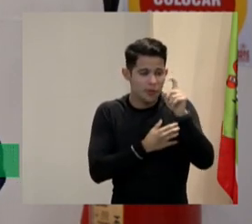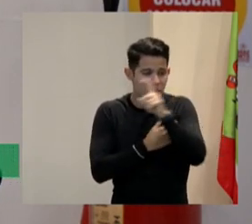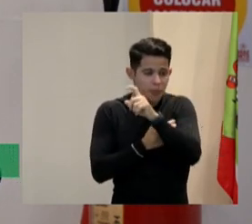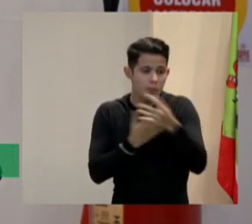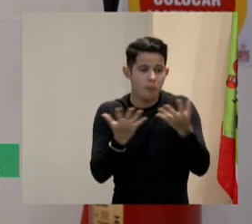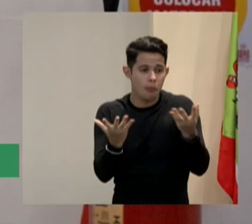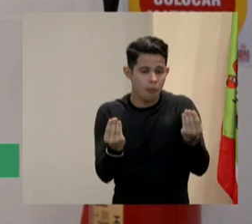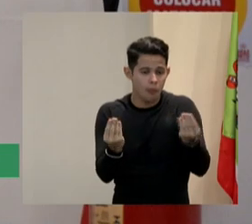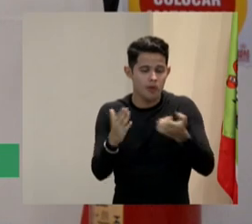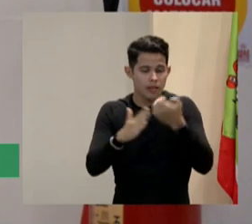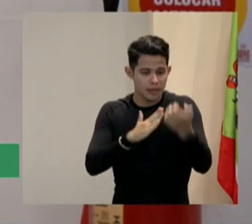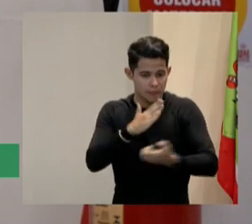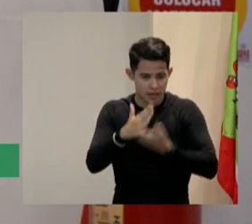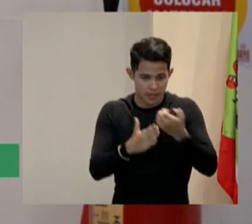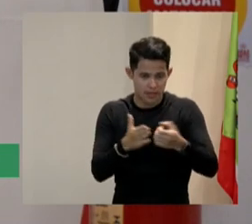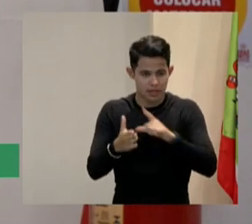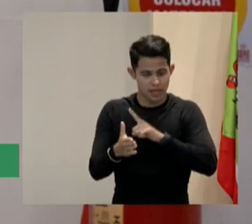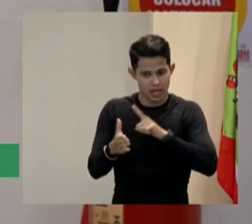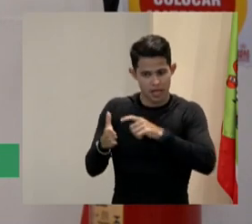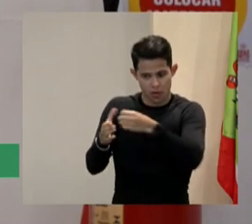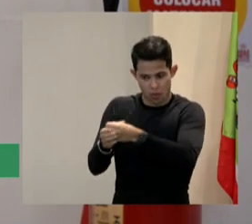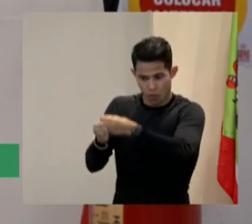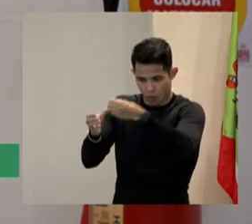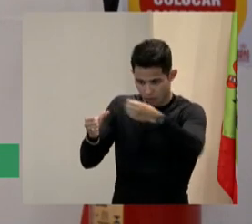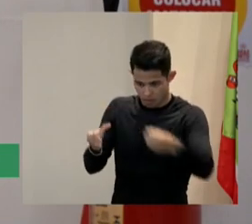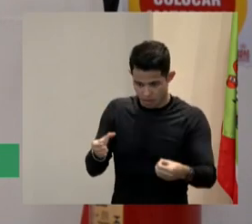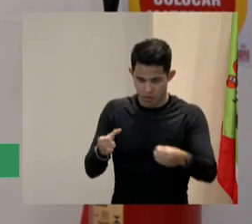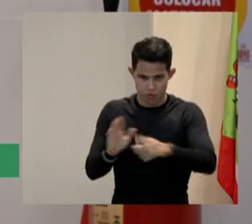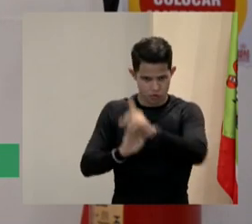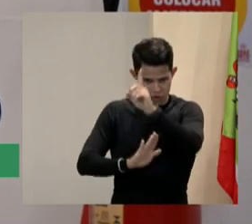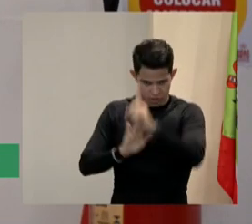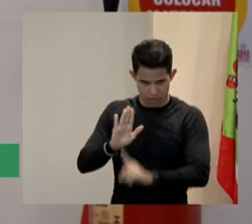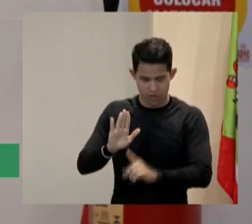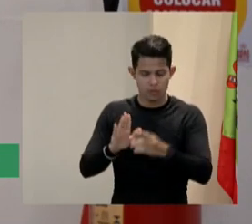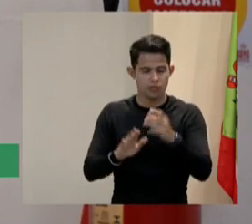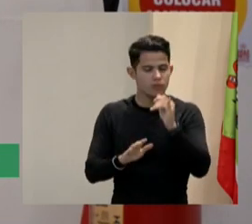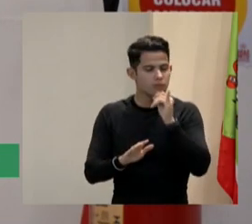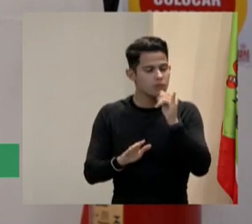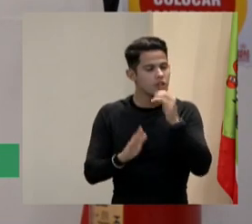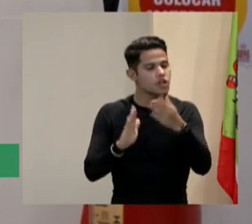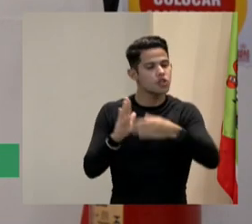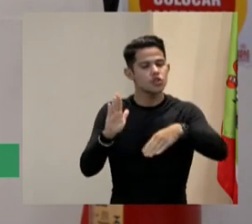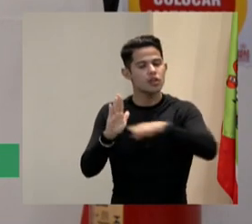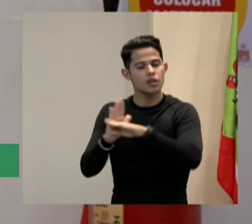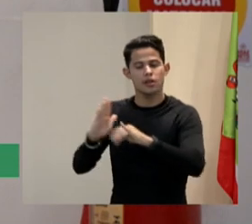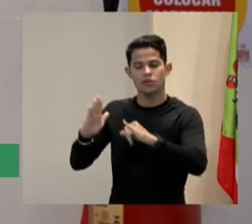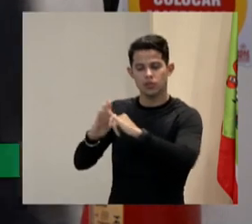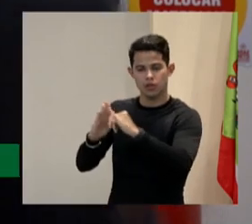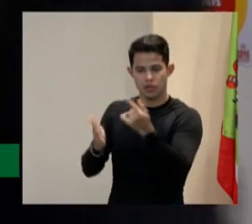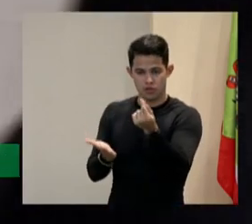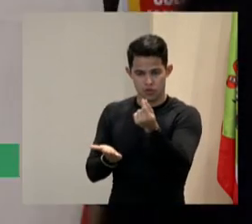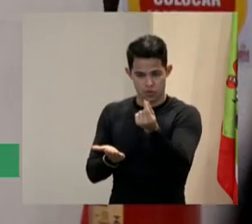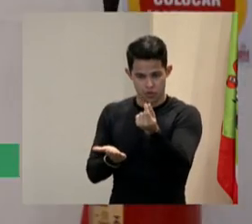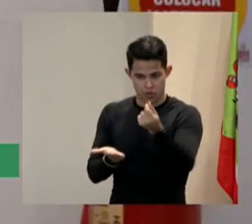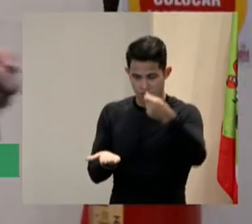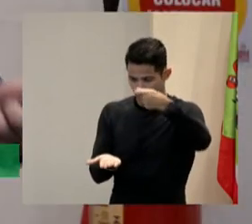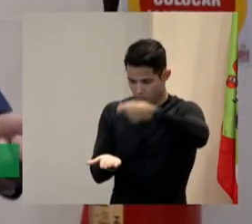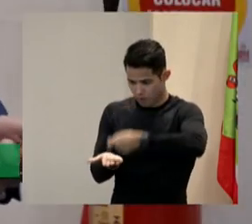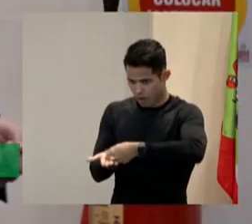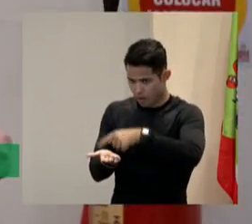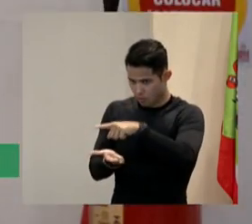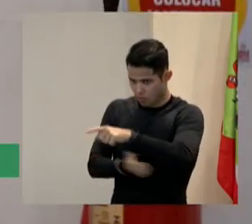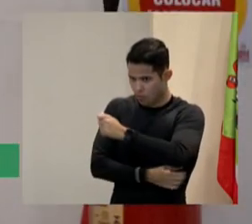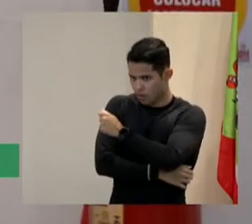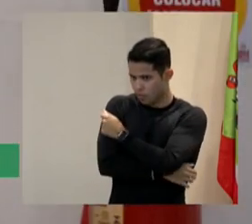questão das ações afirmativas pra tipo chega numa tal instituição eu pago pra que o aluno continue